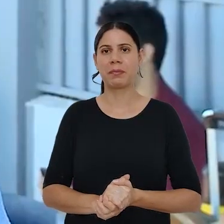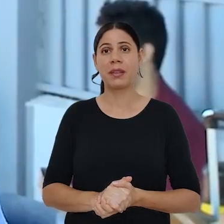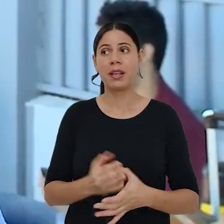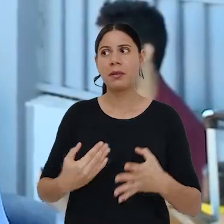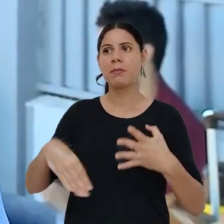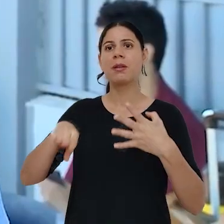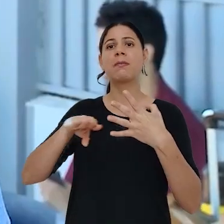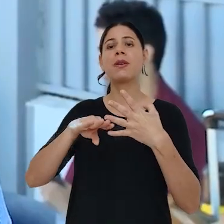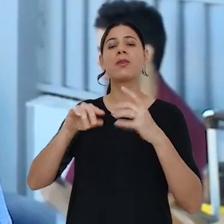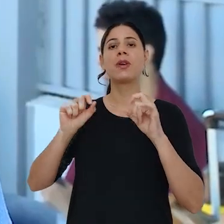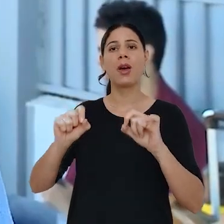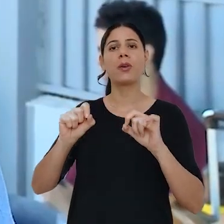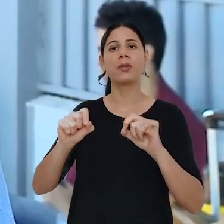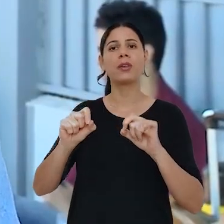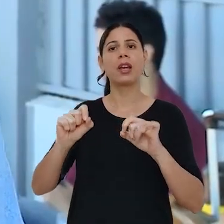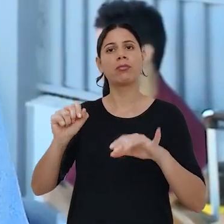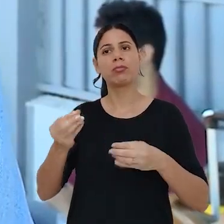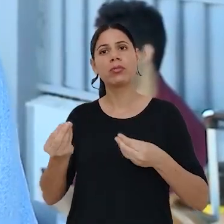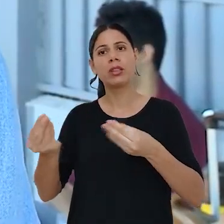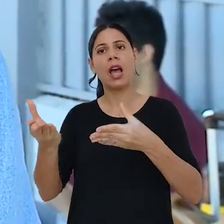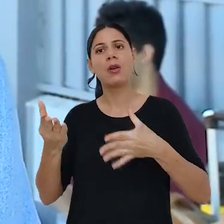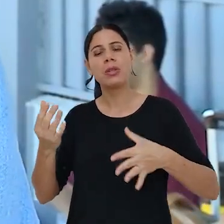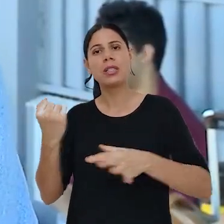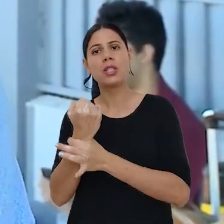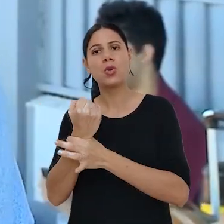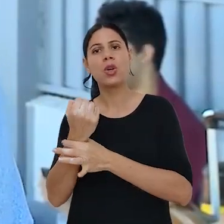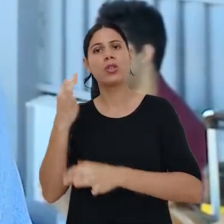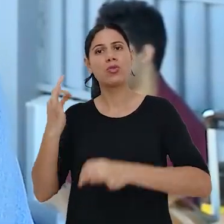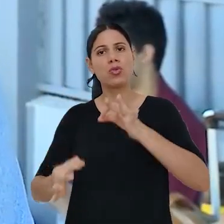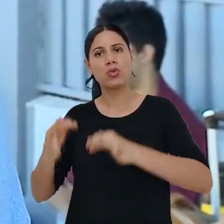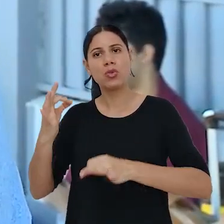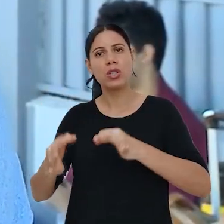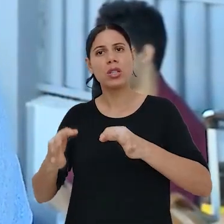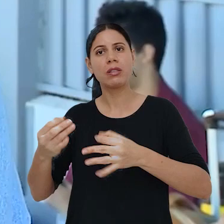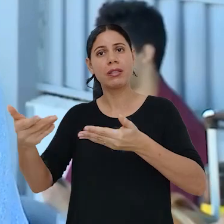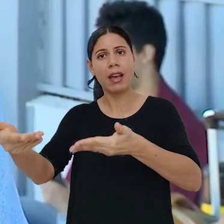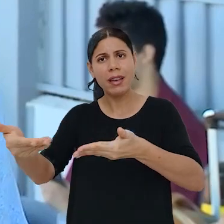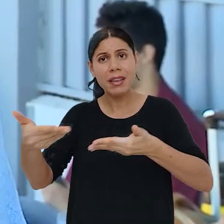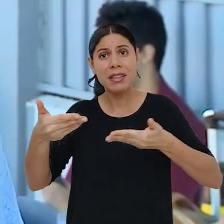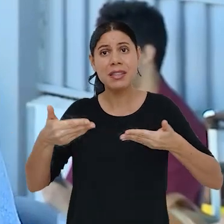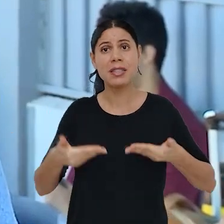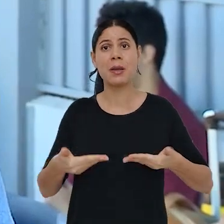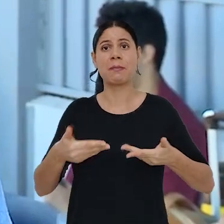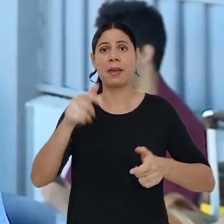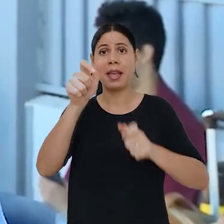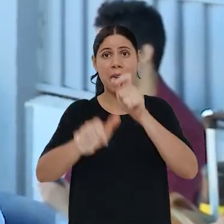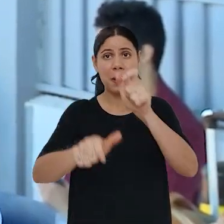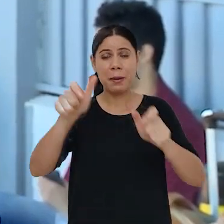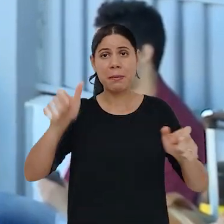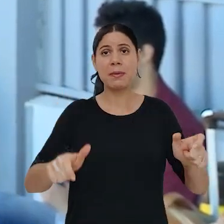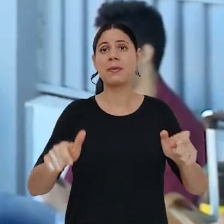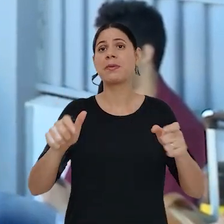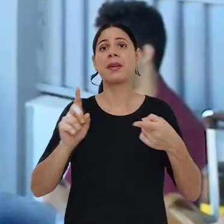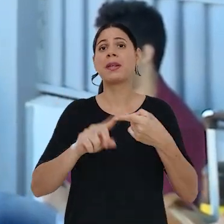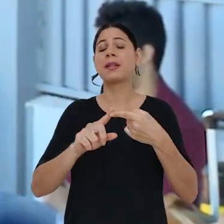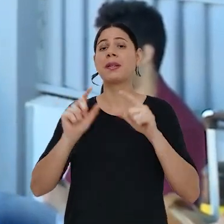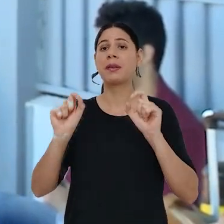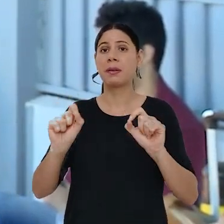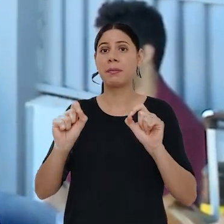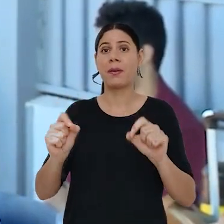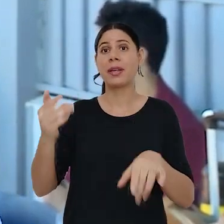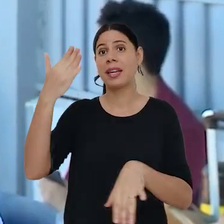O primeiro grau, ele está ali para fornecer uma segurança jurídica, para fornecer um acolhimento, tanto é que para o cidadão. E sempre